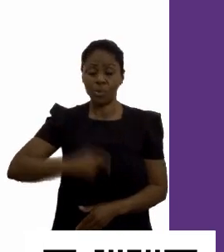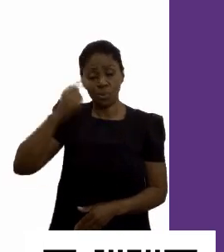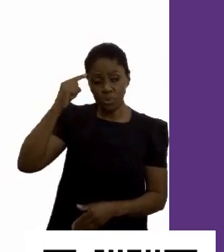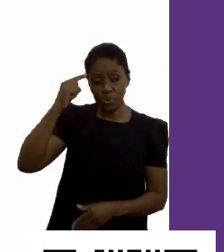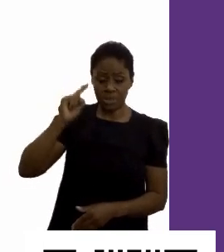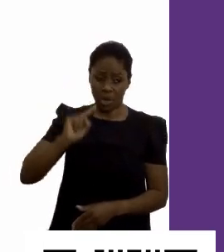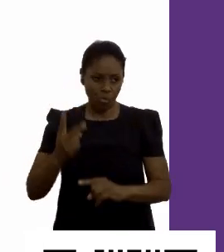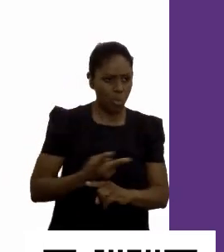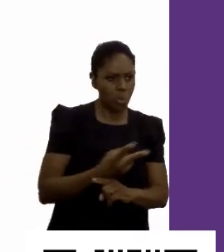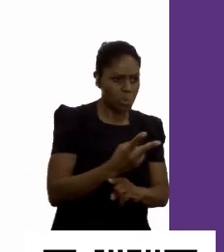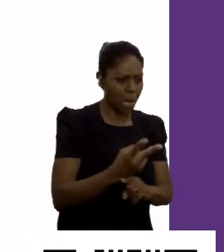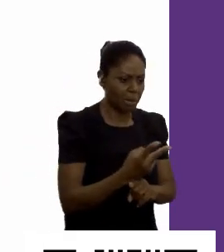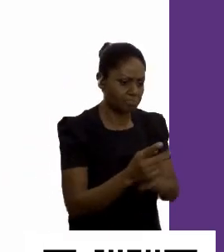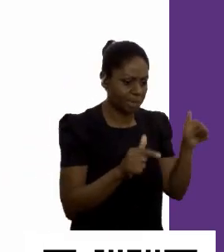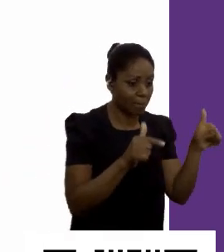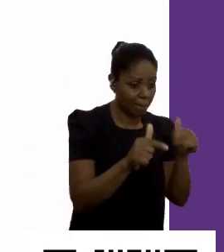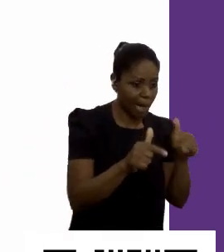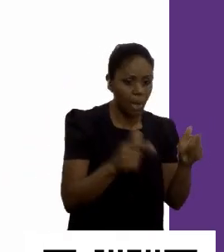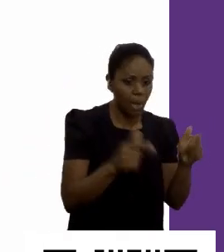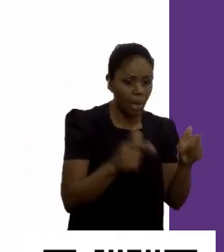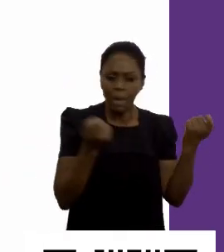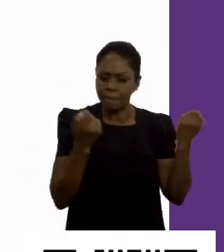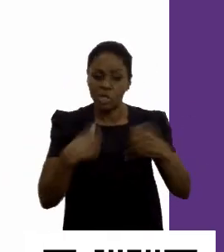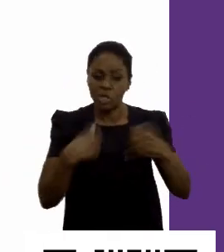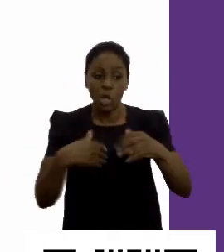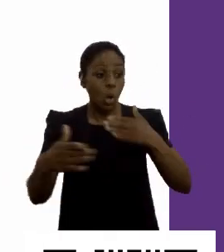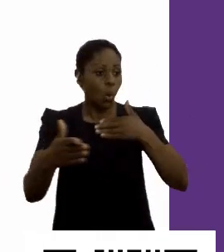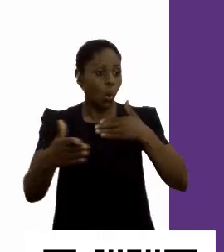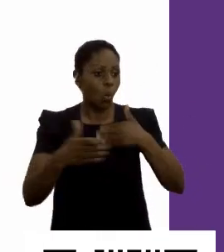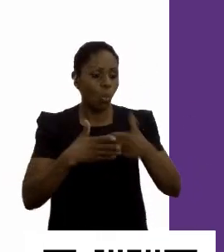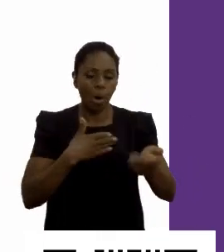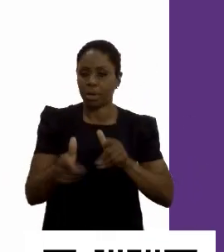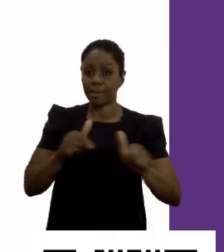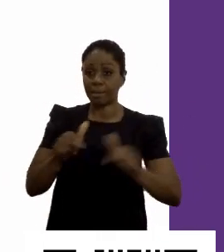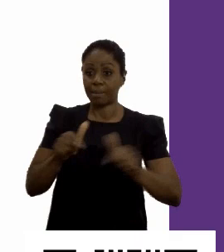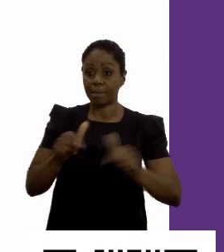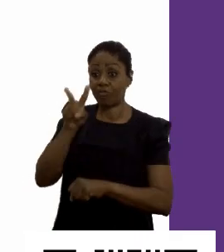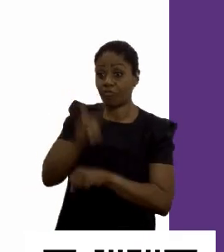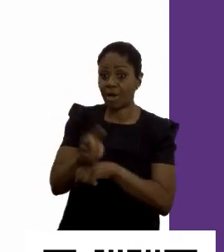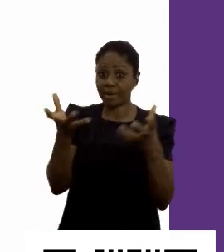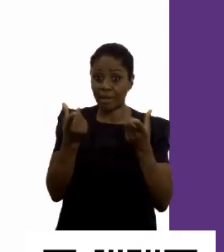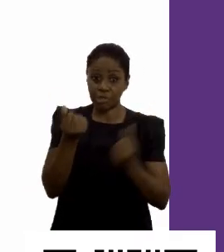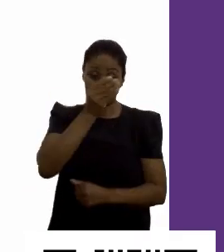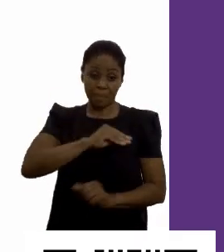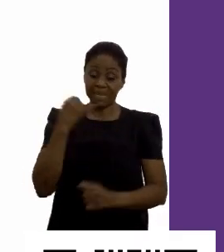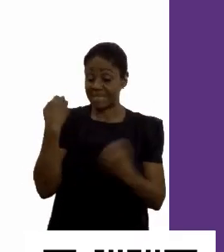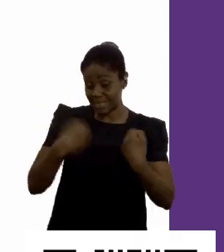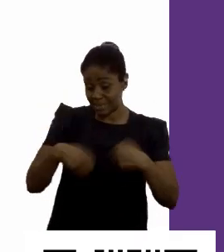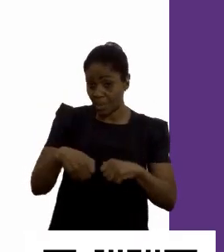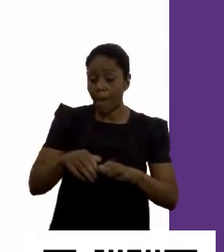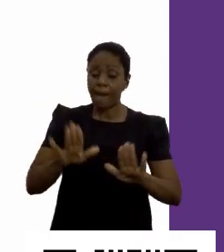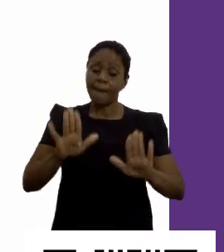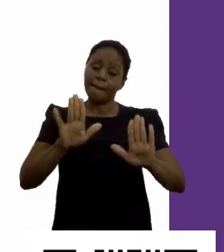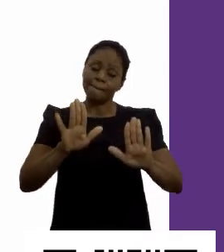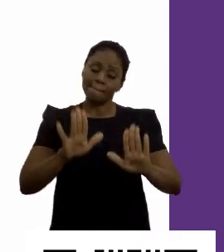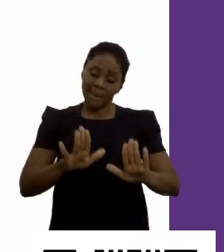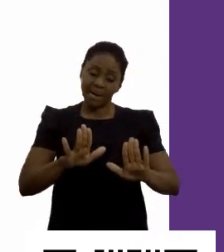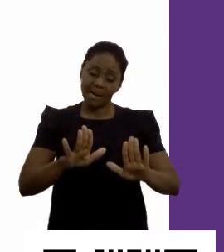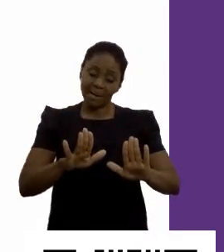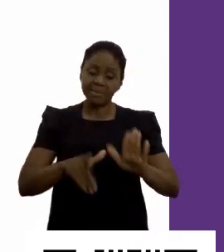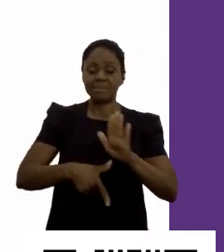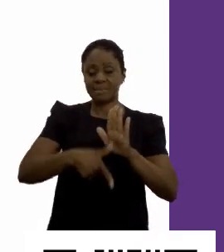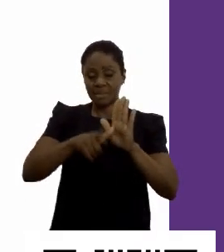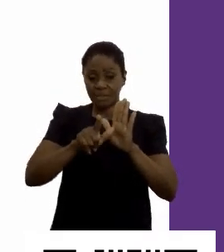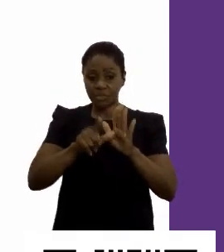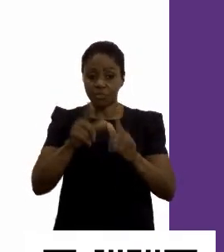emprego, eu preciso de emprego. Vou procurar qualquer emprego. Tente entender qual é o melhor emprego para você. Ao procurar um emprego, não basta, né?